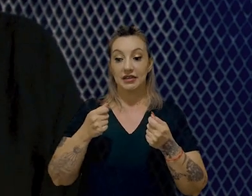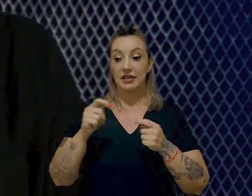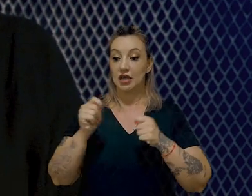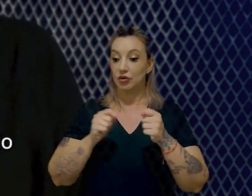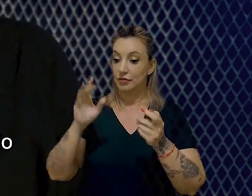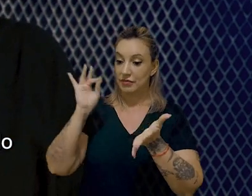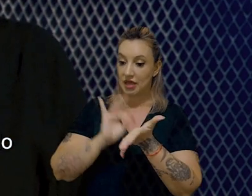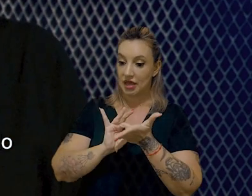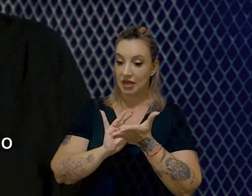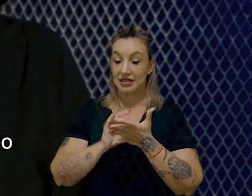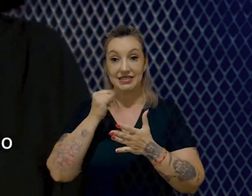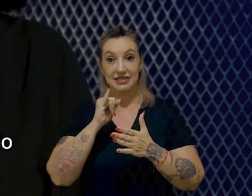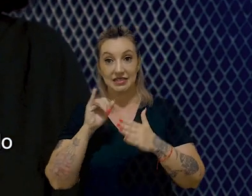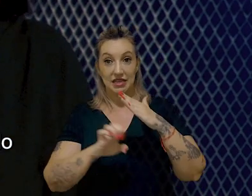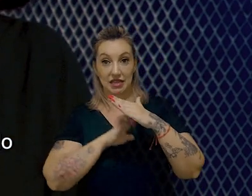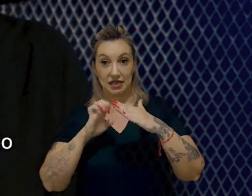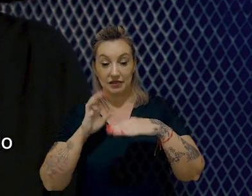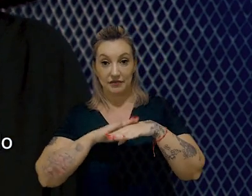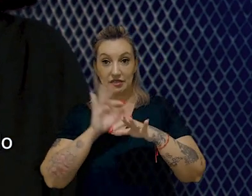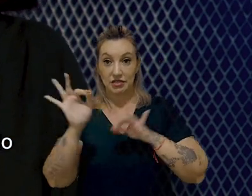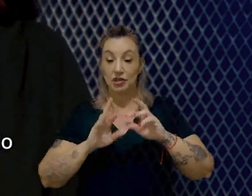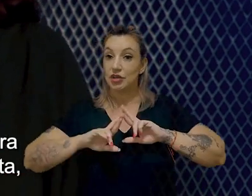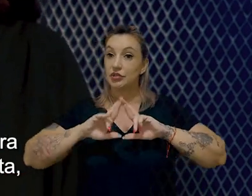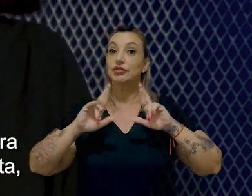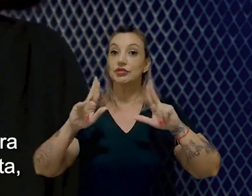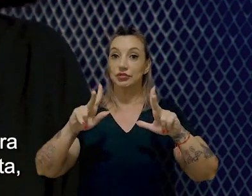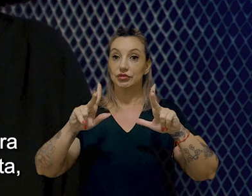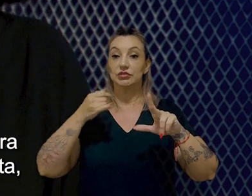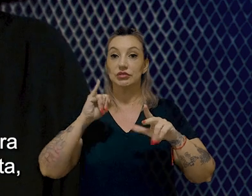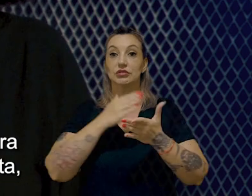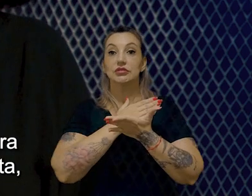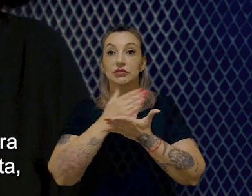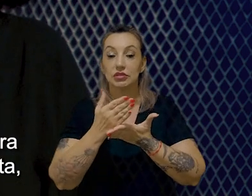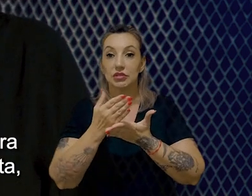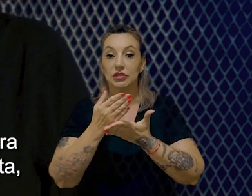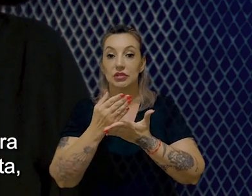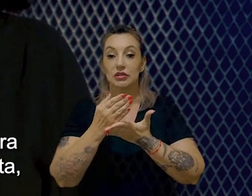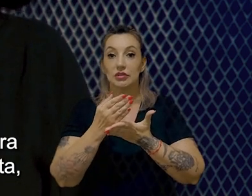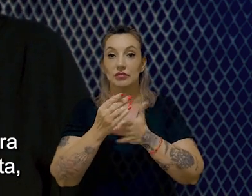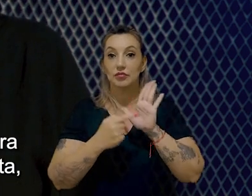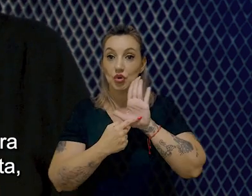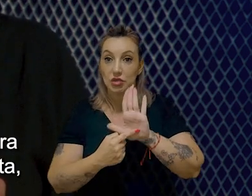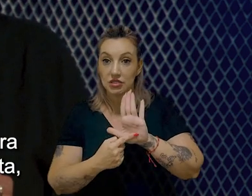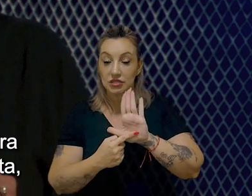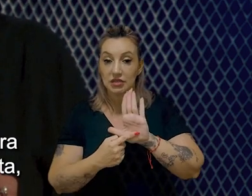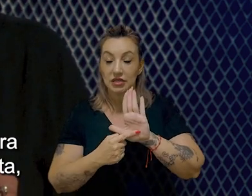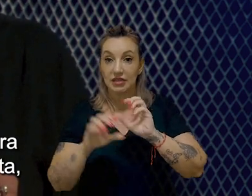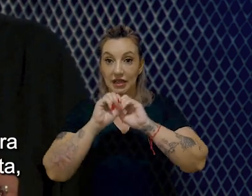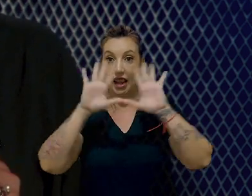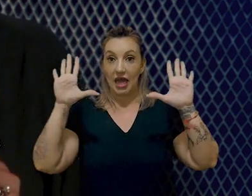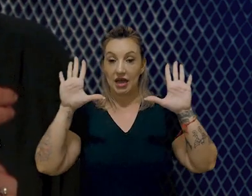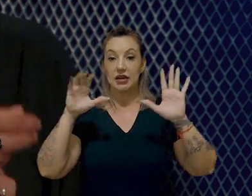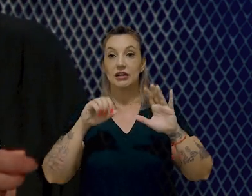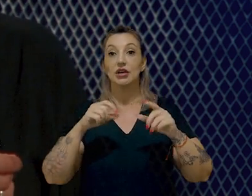economia real. Então, se as empresas estão fazendo projetos diferentes, se elas estão começando a trazer para a mesa de forma transparente